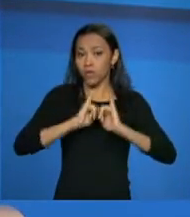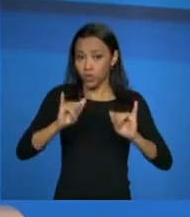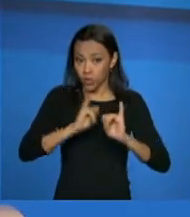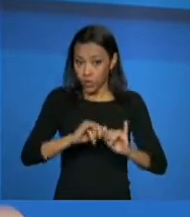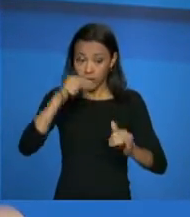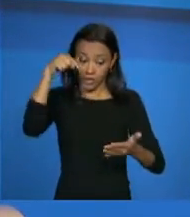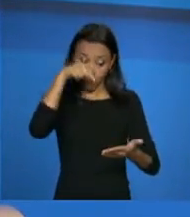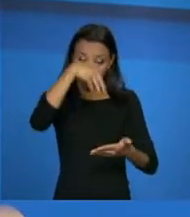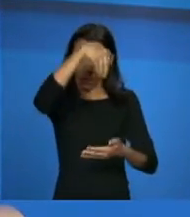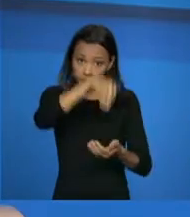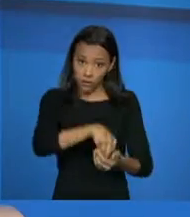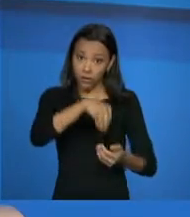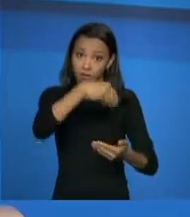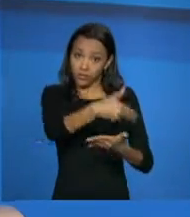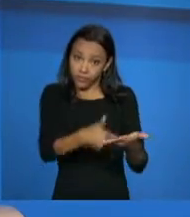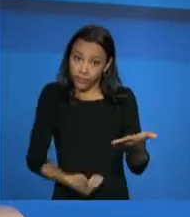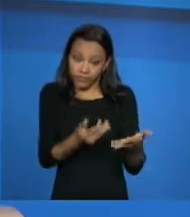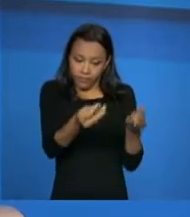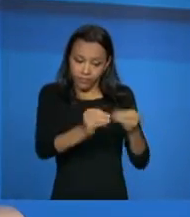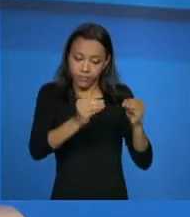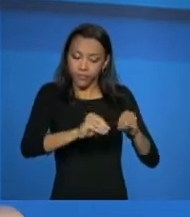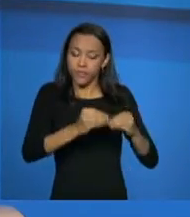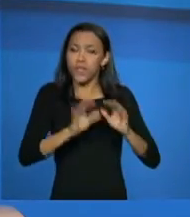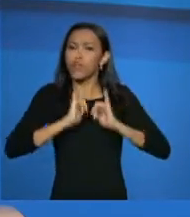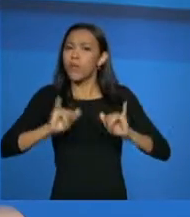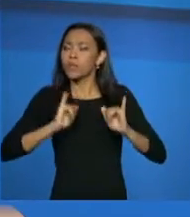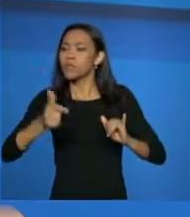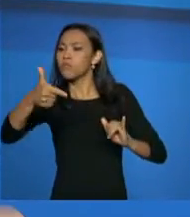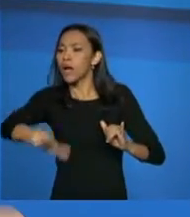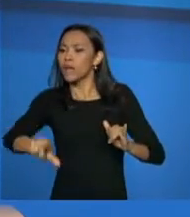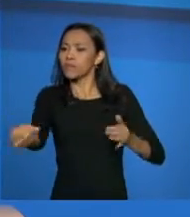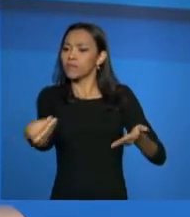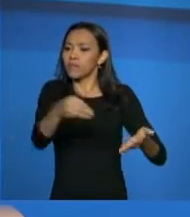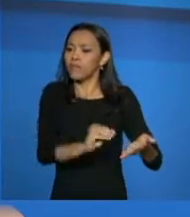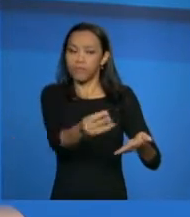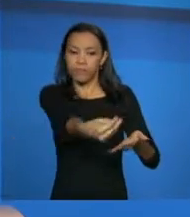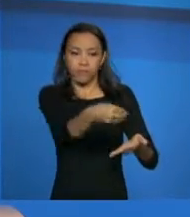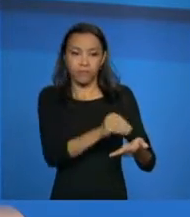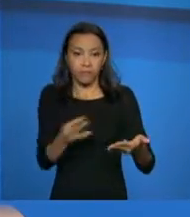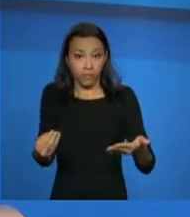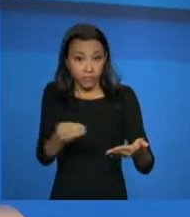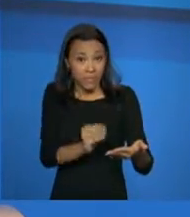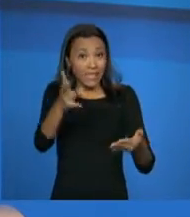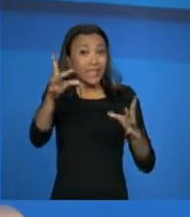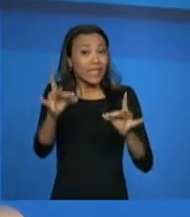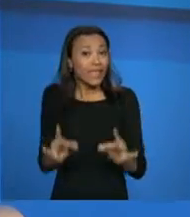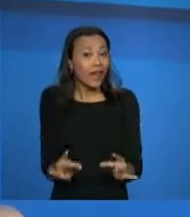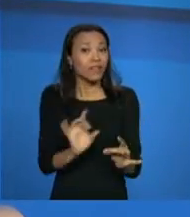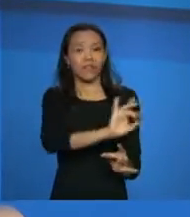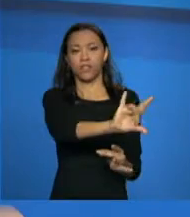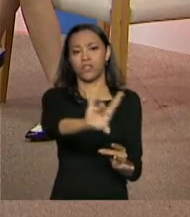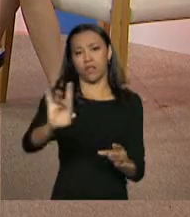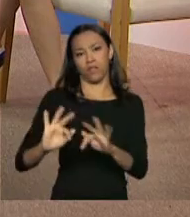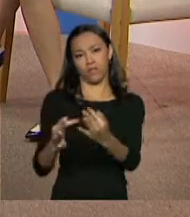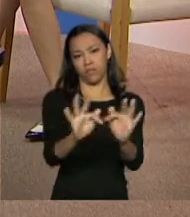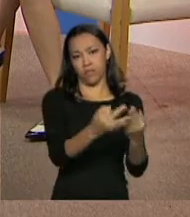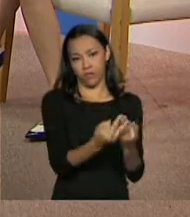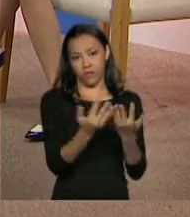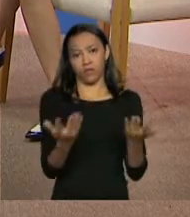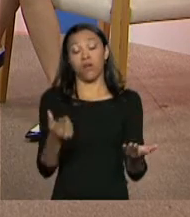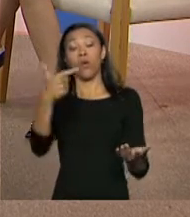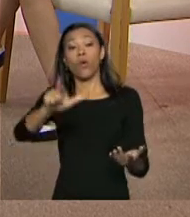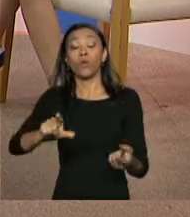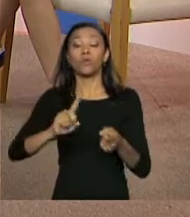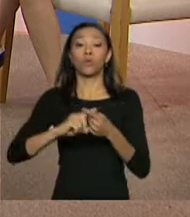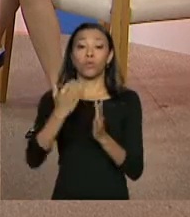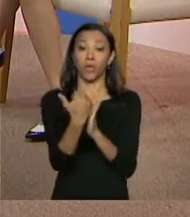cadastro, mas acoplar as informações detalhadas, específicas de cada um. Bolsa Verde, o necessidade de